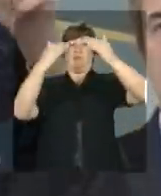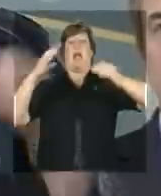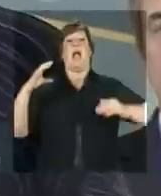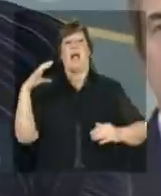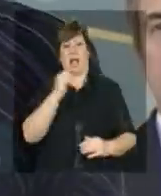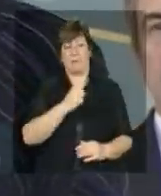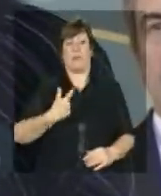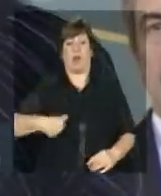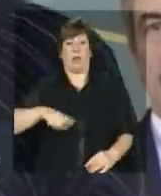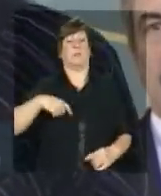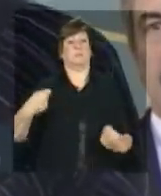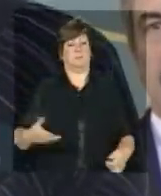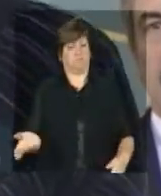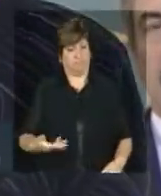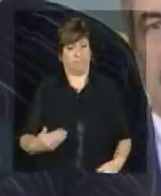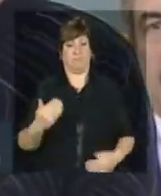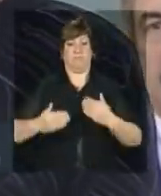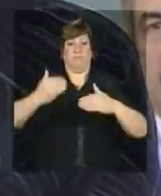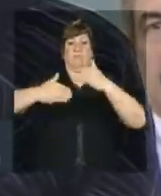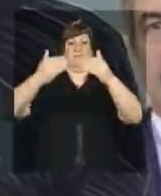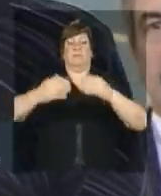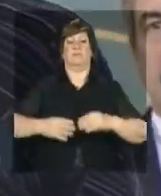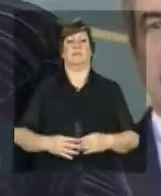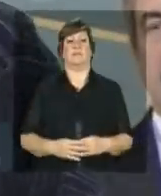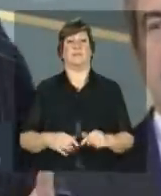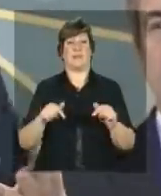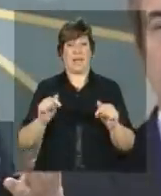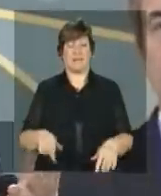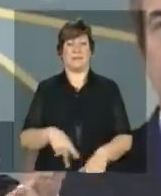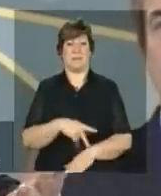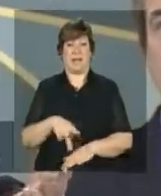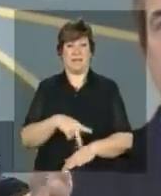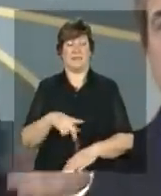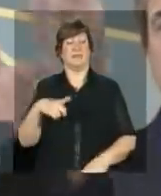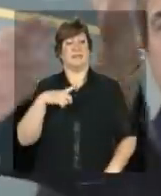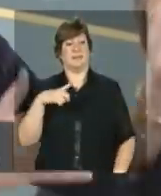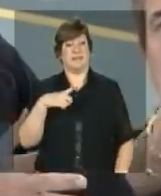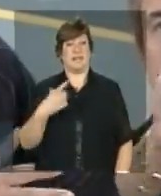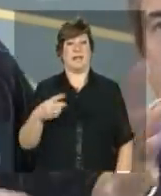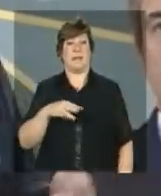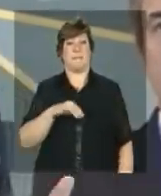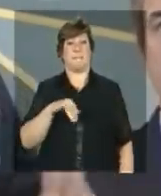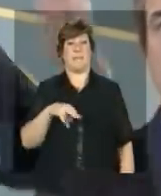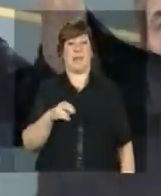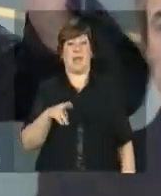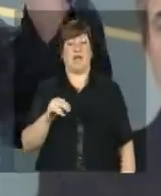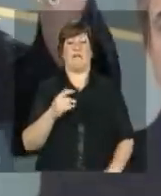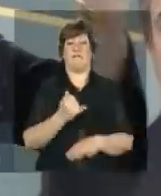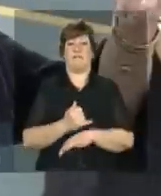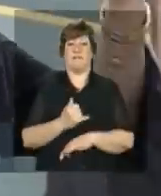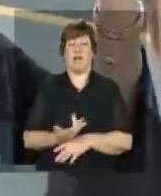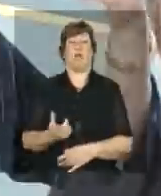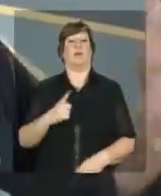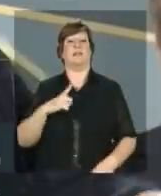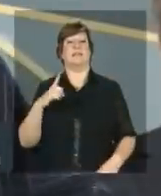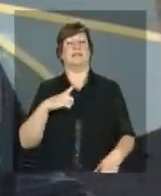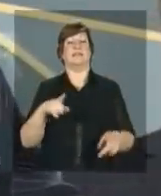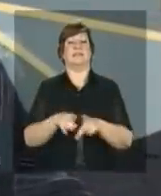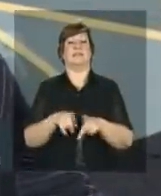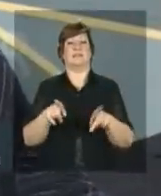temos de acelerar o crescimento esse país tem minério de ferro tem uma agricultura